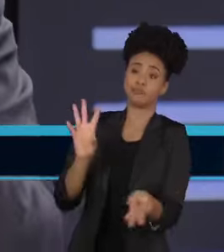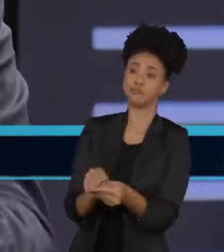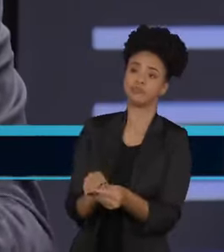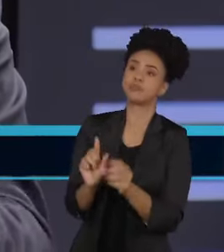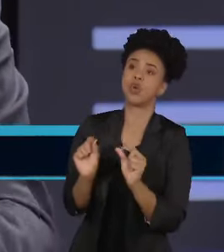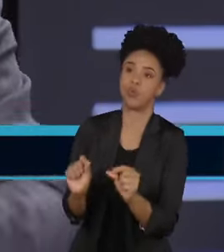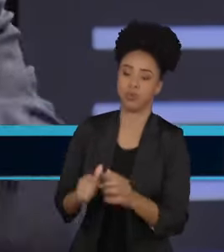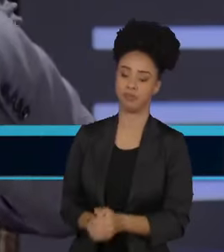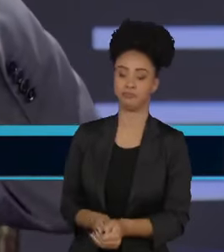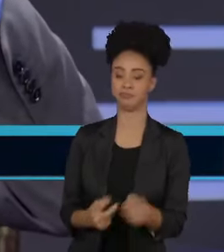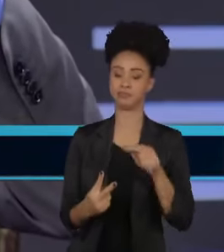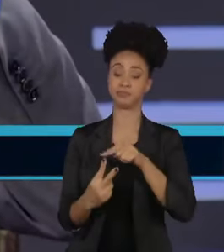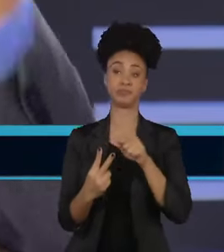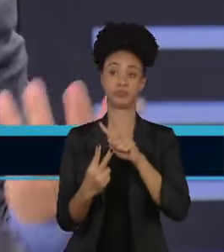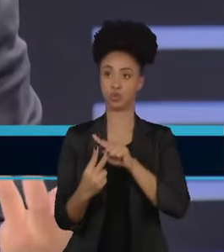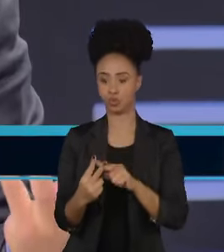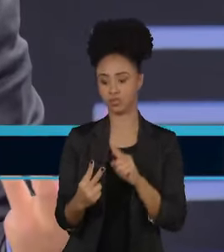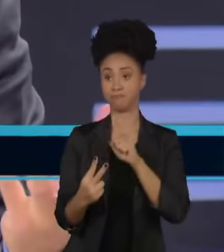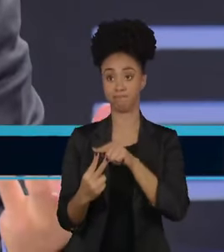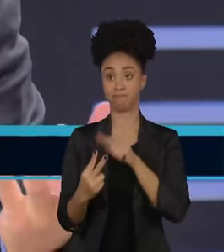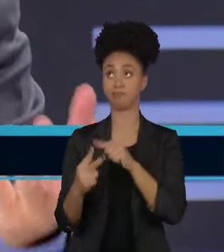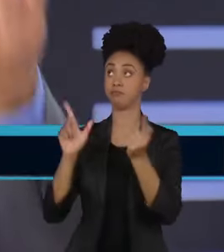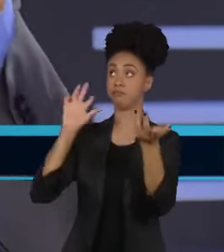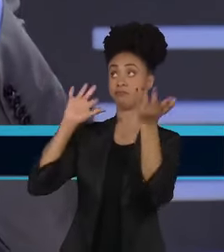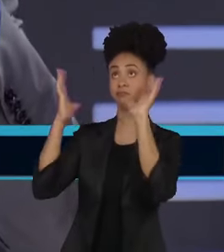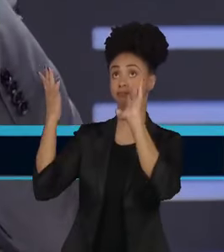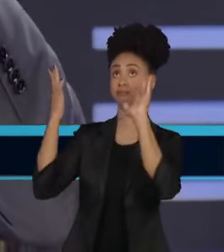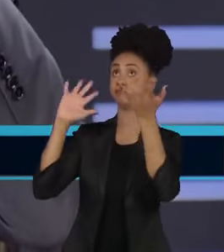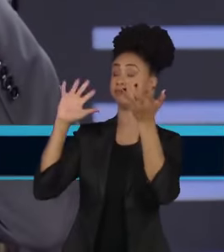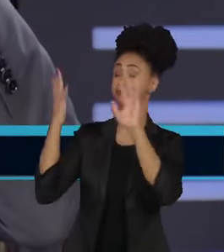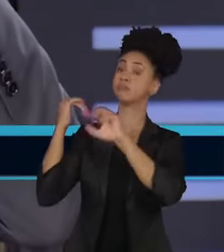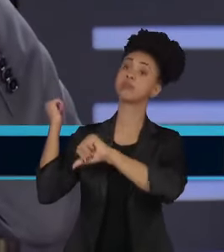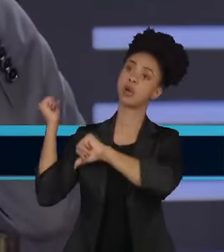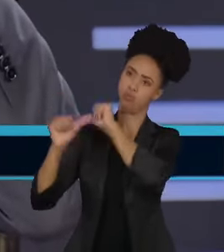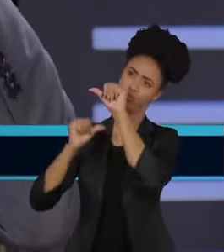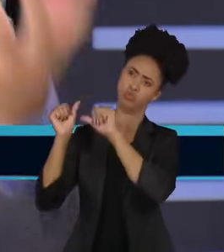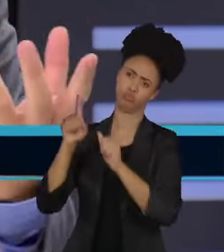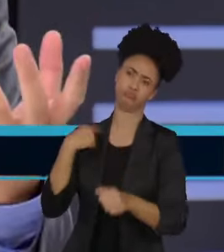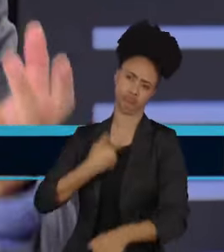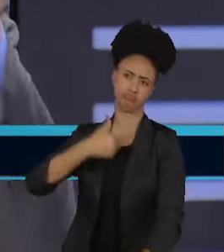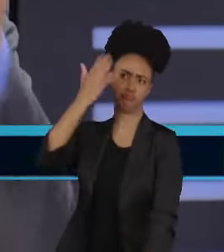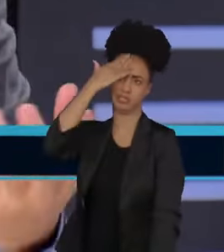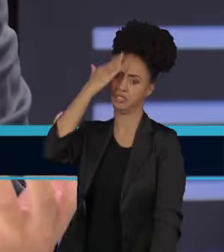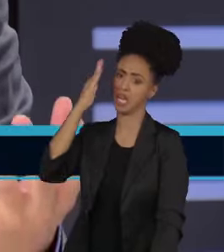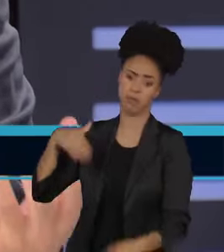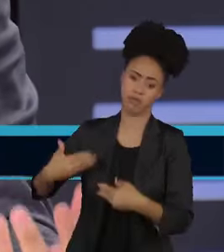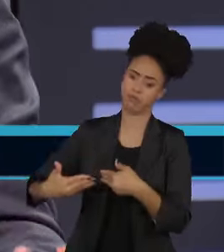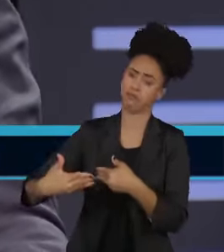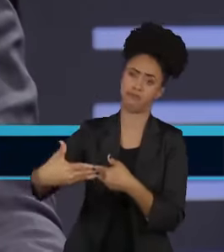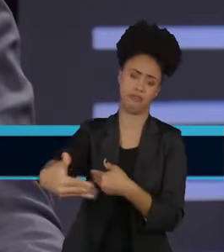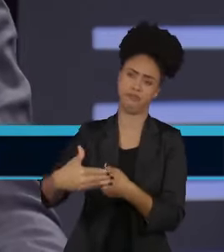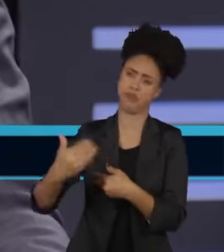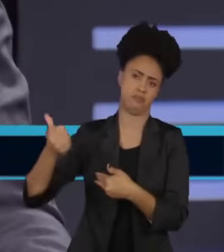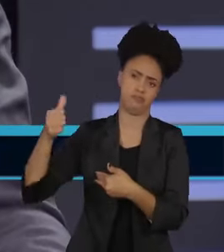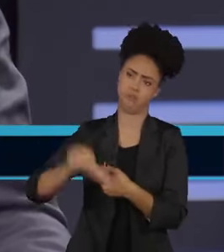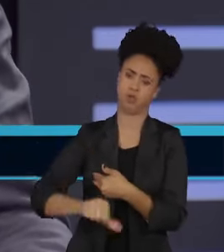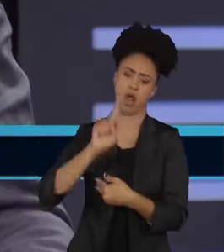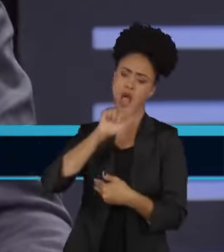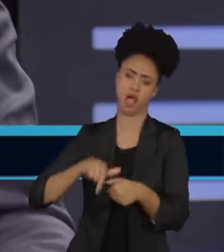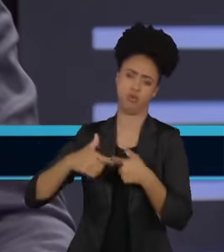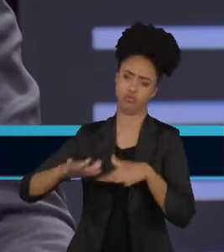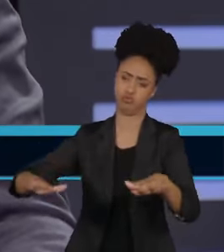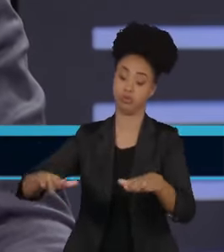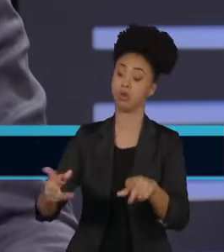tem dois processos. Um processo de mudanças climáticas, que alterou de forma significativa e para sempre o regime hídrico, e de